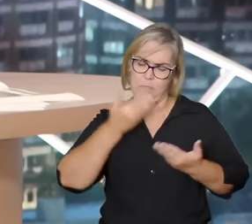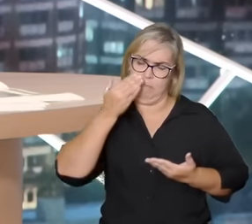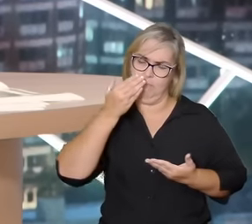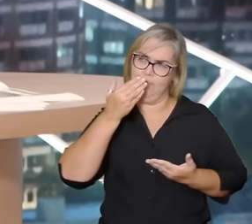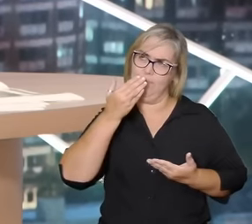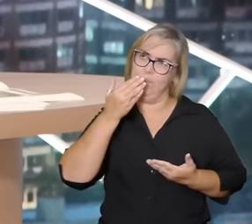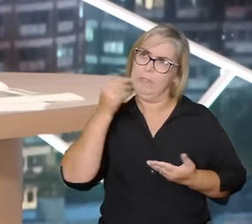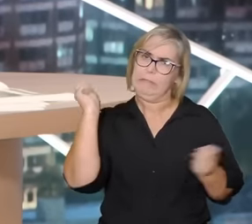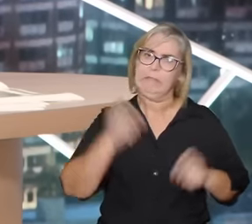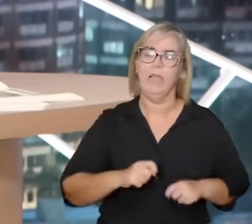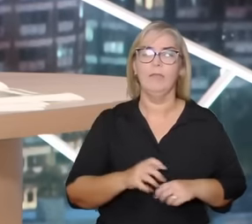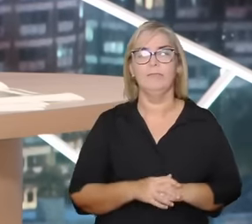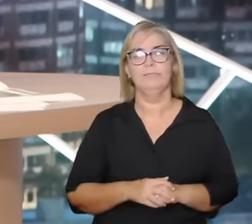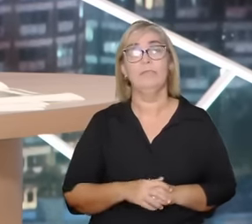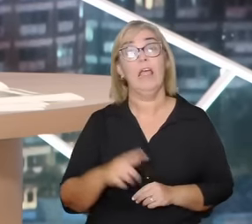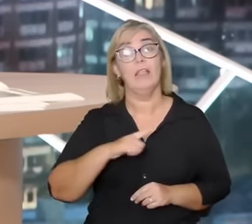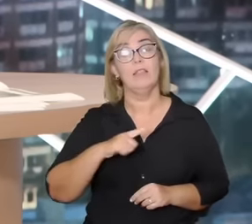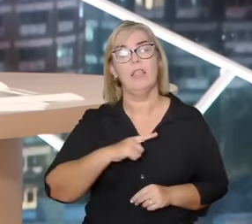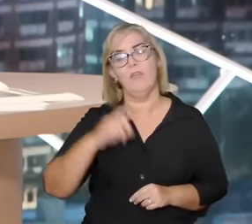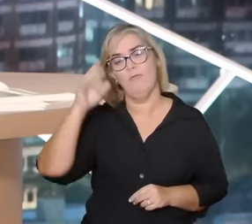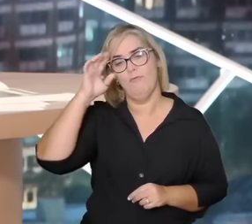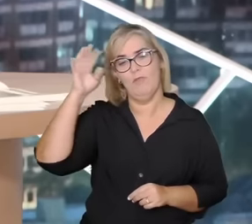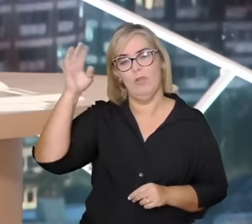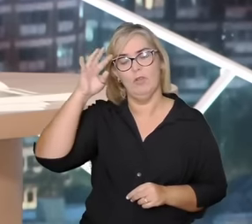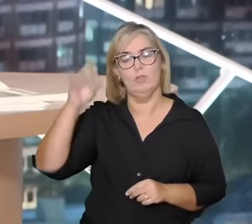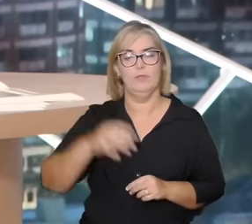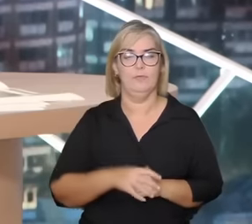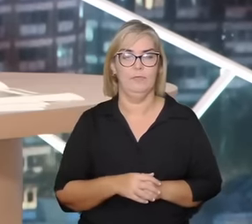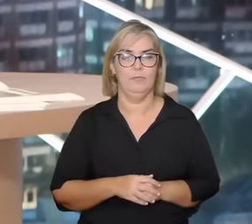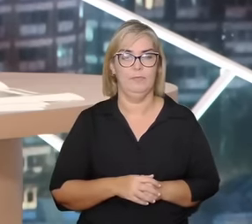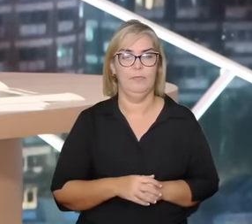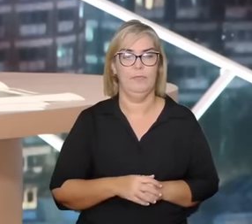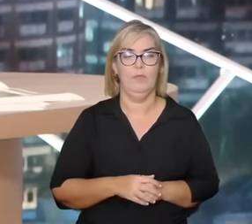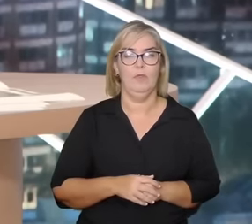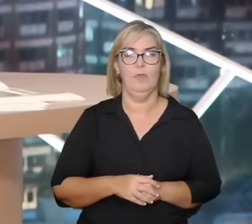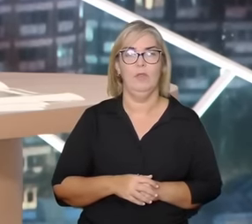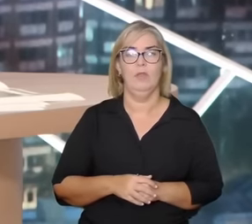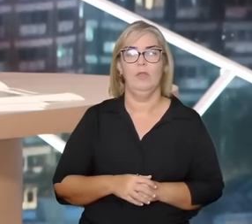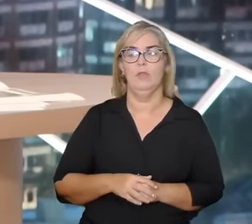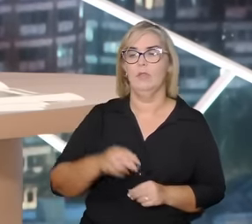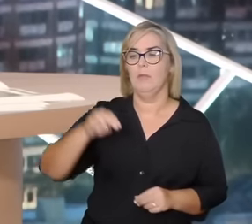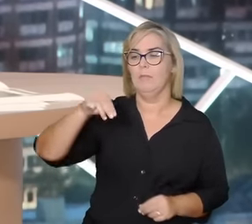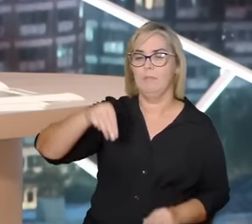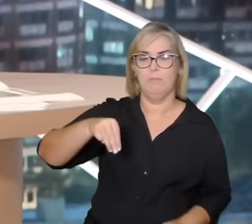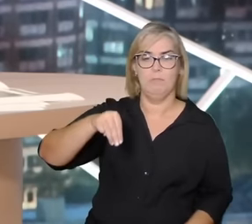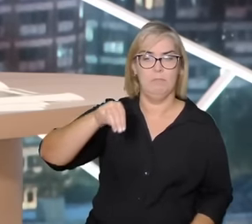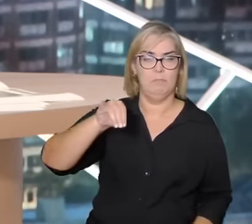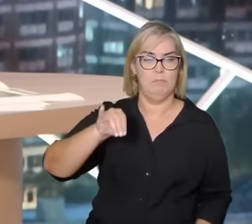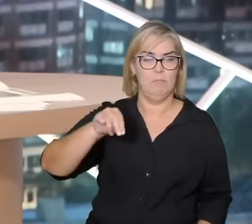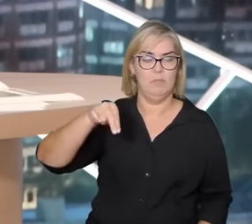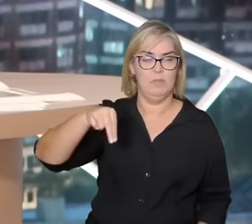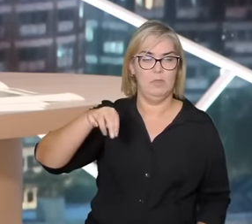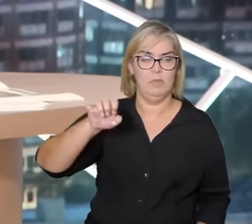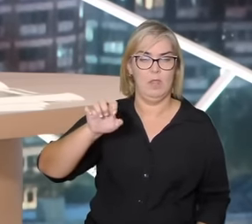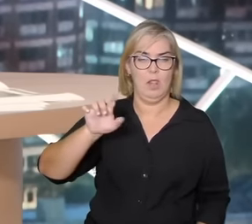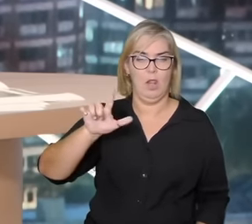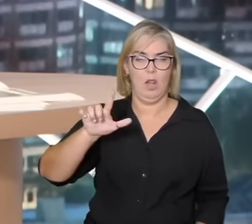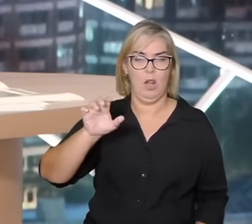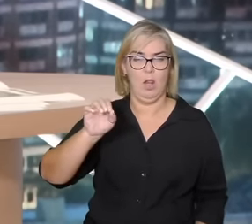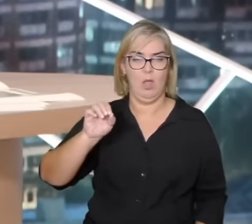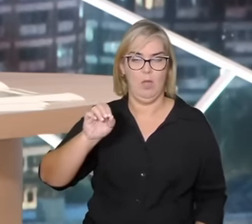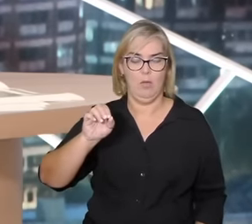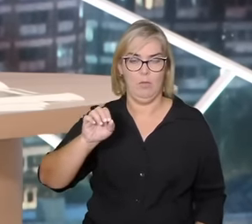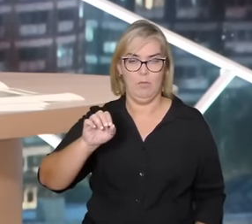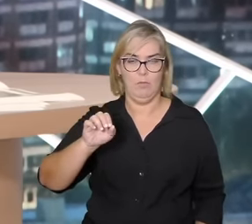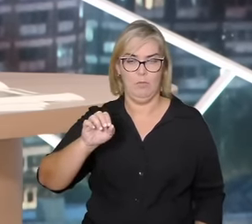chamado Aminemop um filósofo que viveu na 20ª dinastia do reino do reino